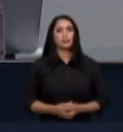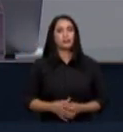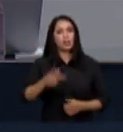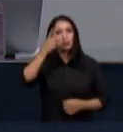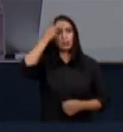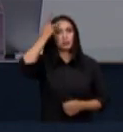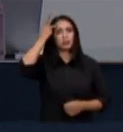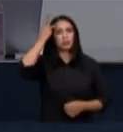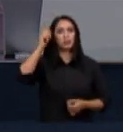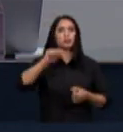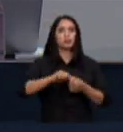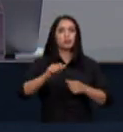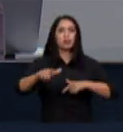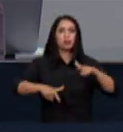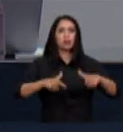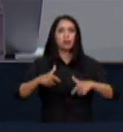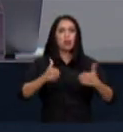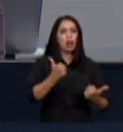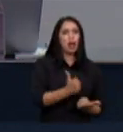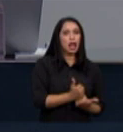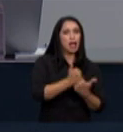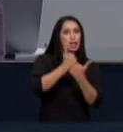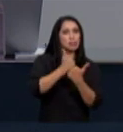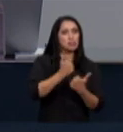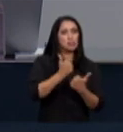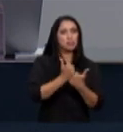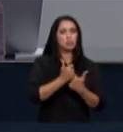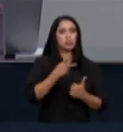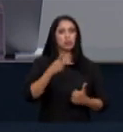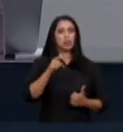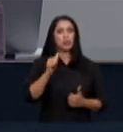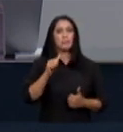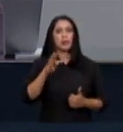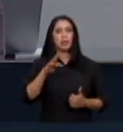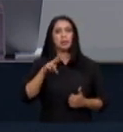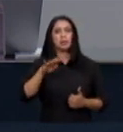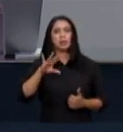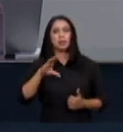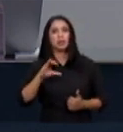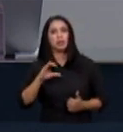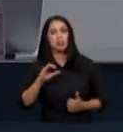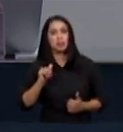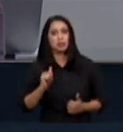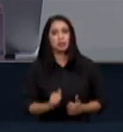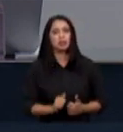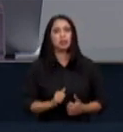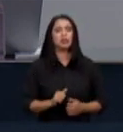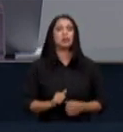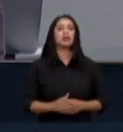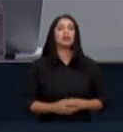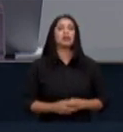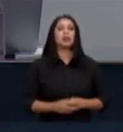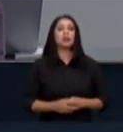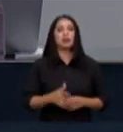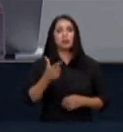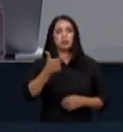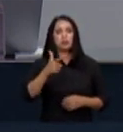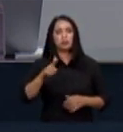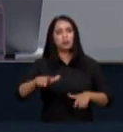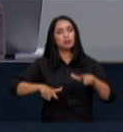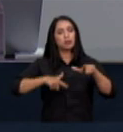viabilizaram essa audiência minha assessora professora Patrícia Perroni Campos Melo minha chefe de gabinete Juliana